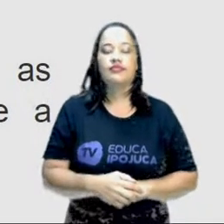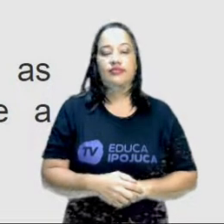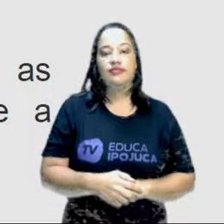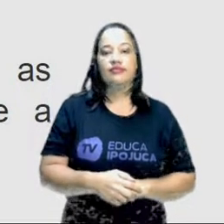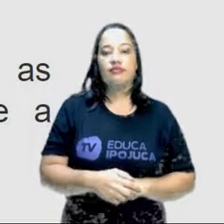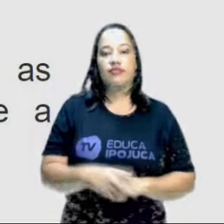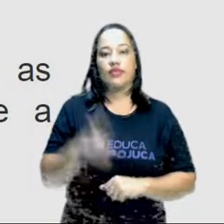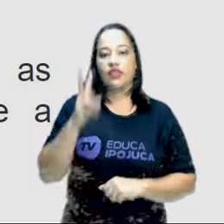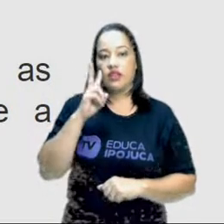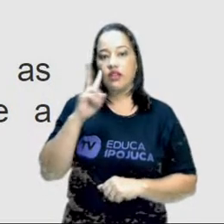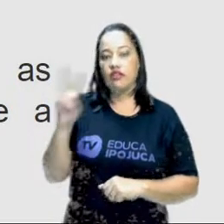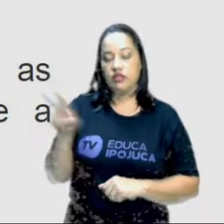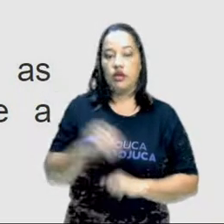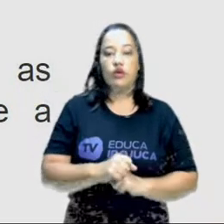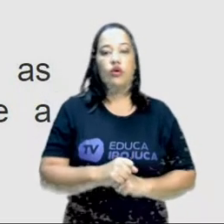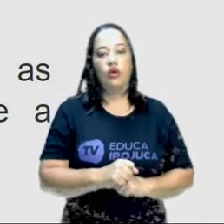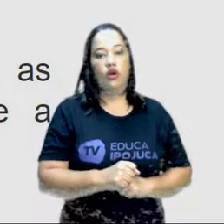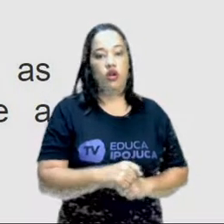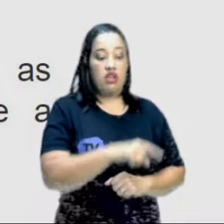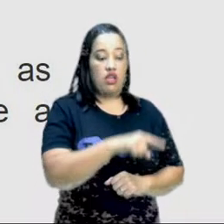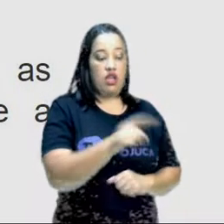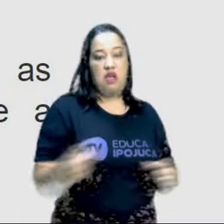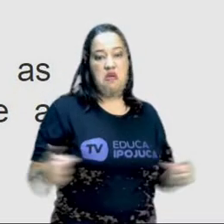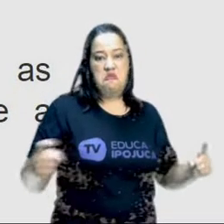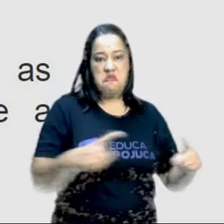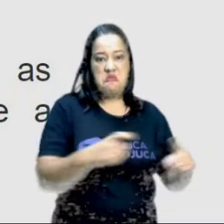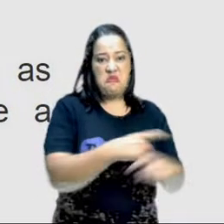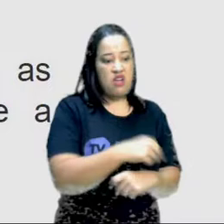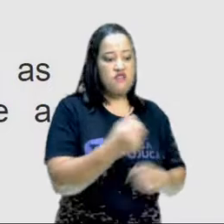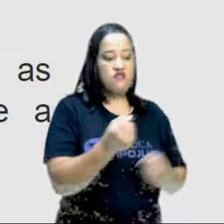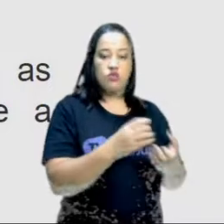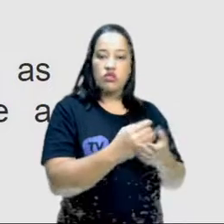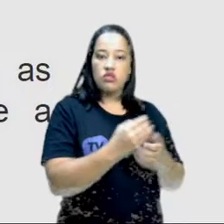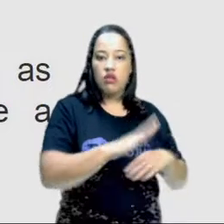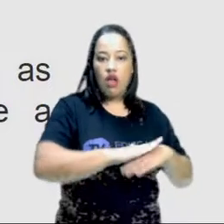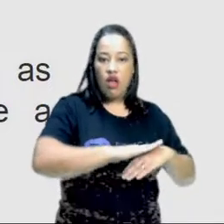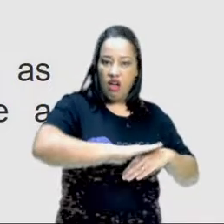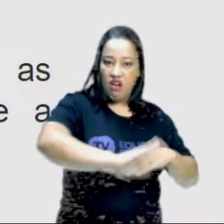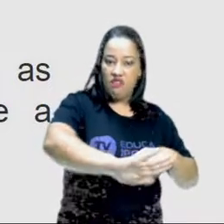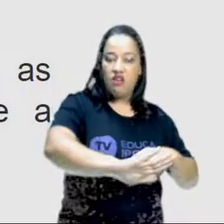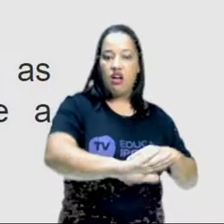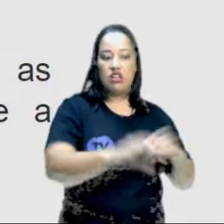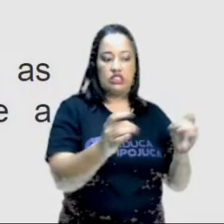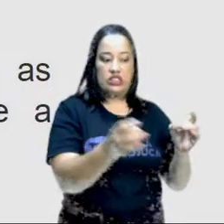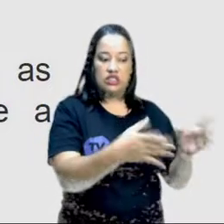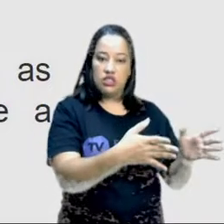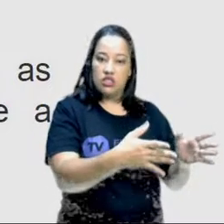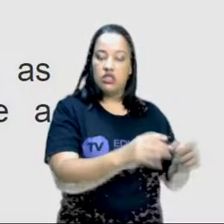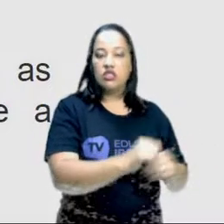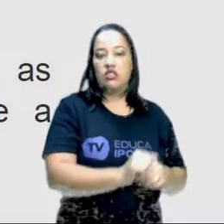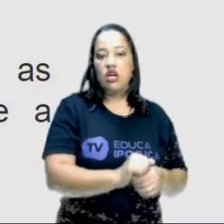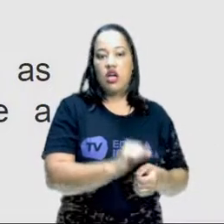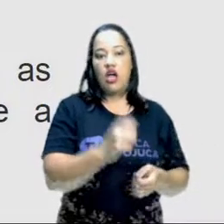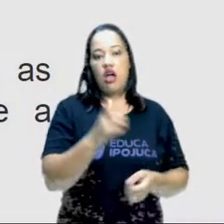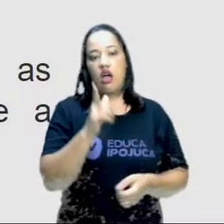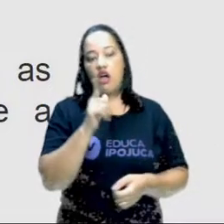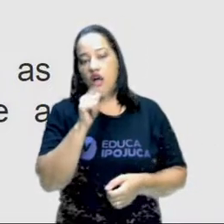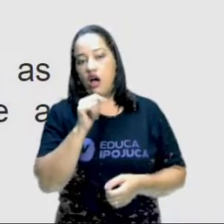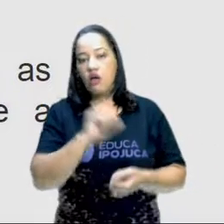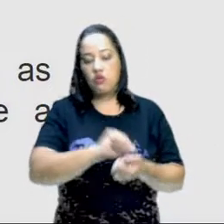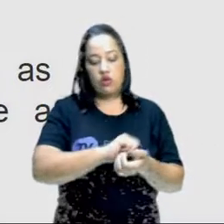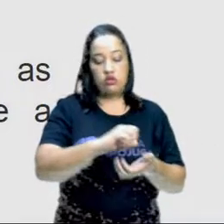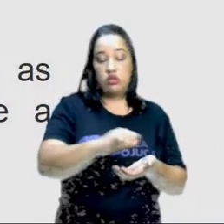Afaste os bichos, lave as mãos, com água e sabão você protege sua